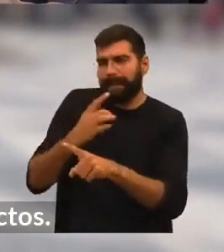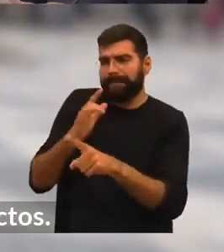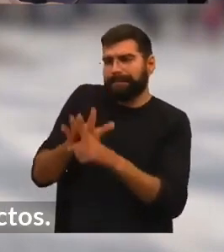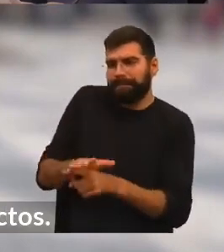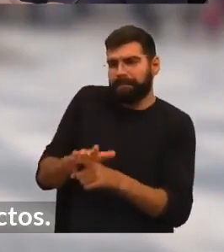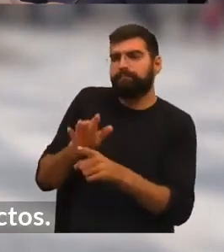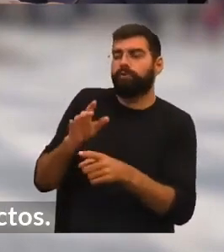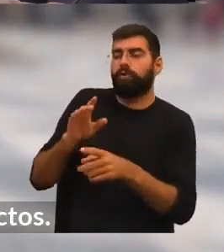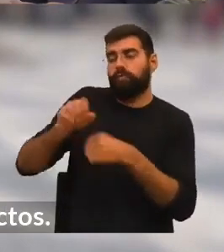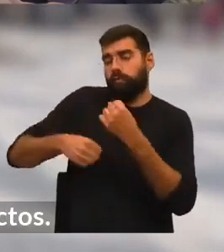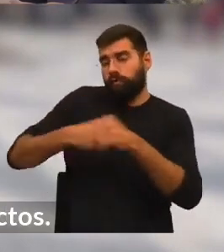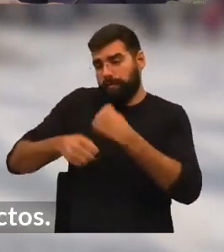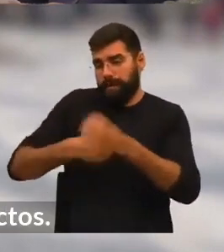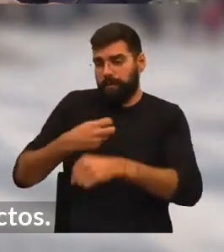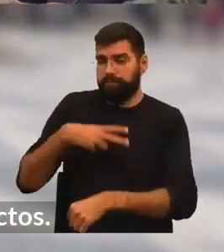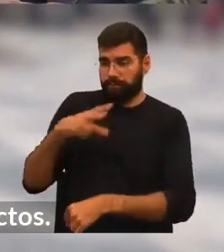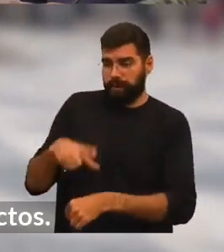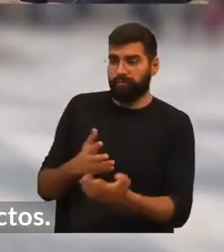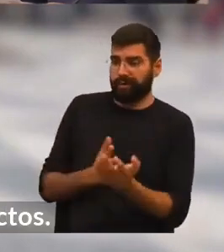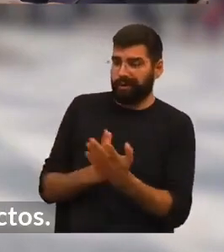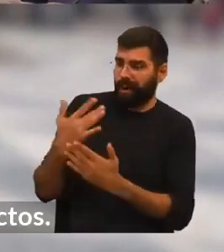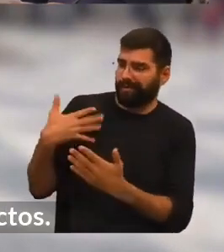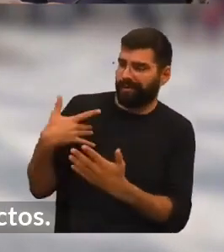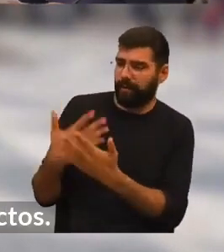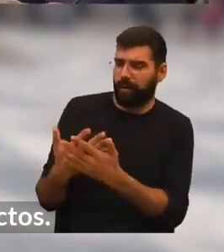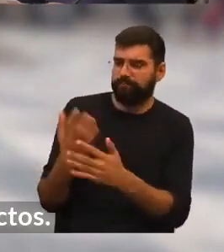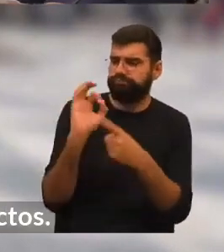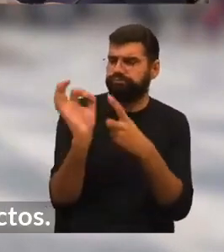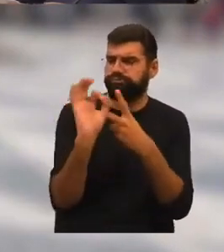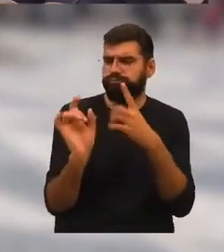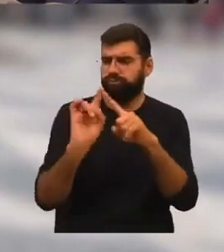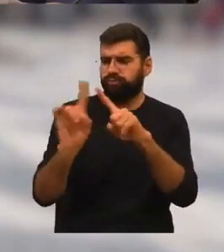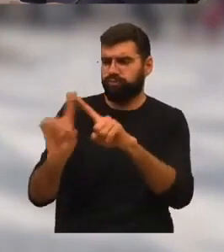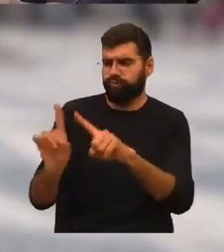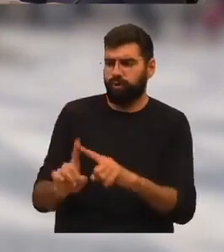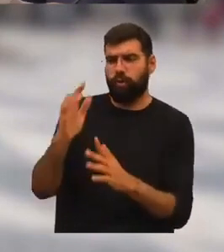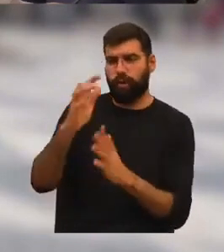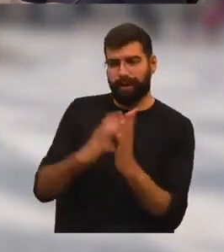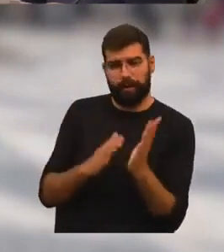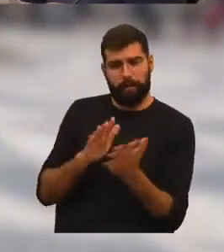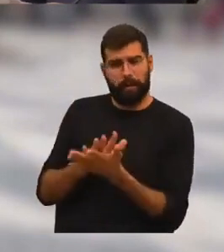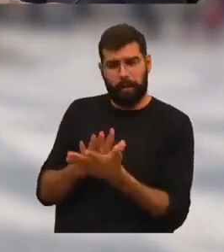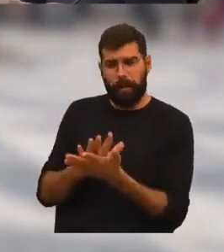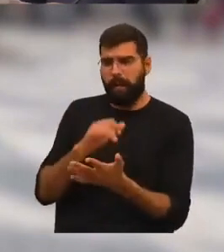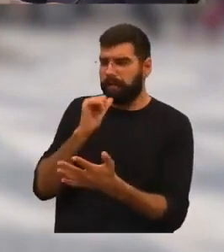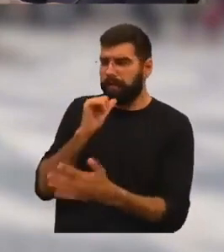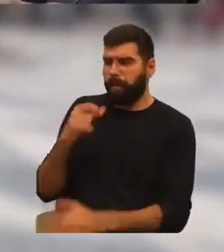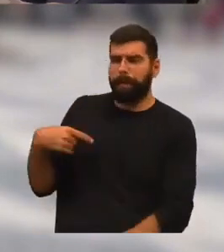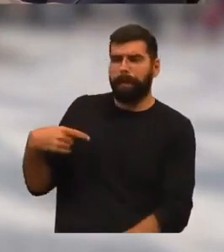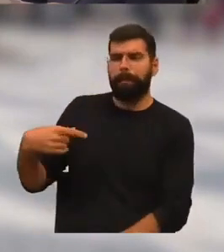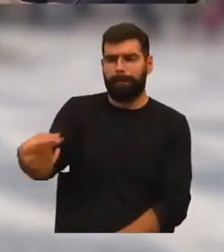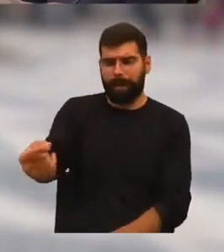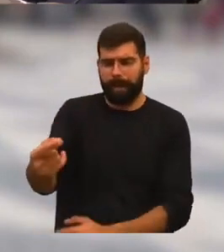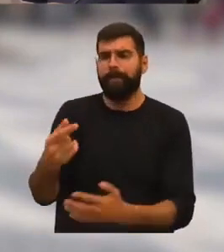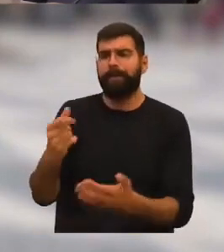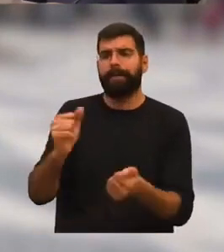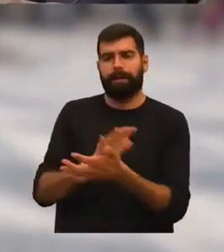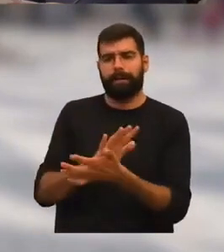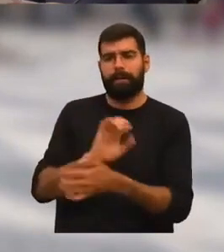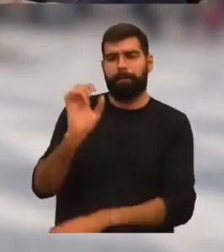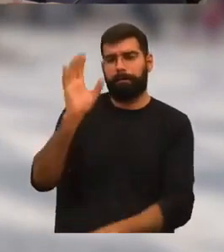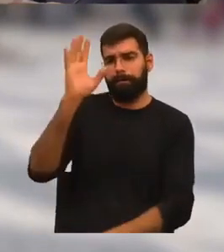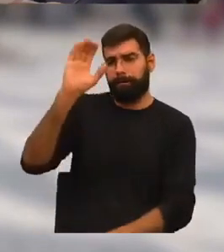mundo, mantém-se hoje atual em muitos aspectos. Nos artigos que regularmente publicava na imprensa da Primeira República Portuguesa,